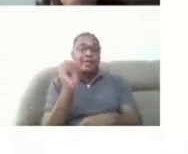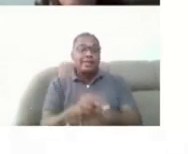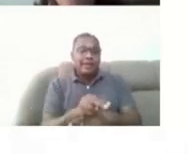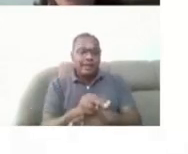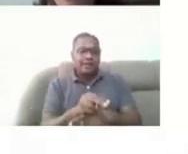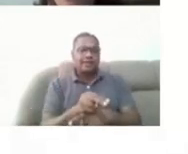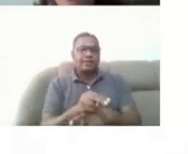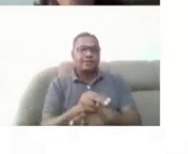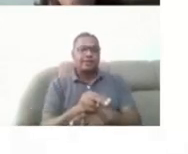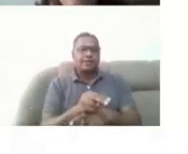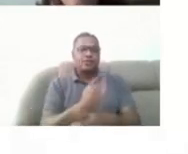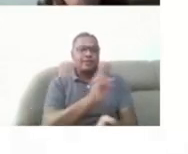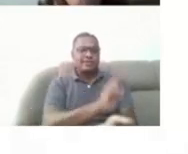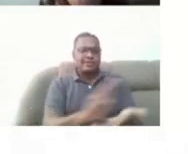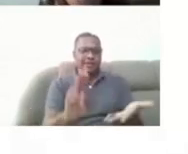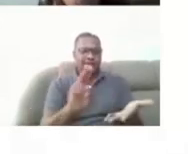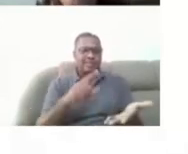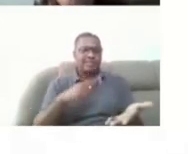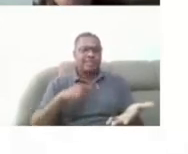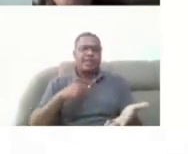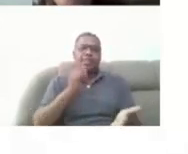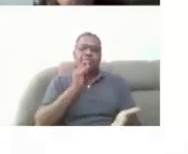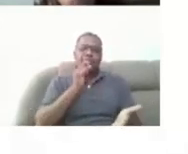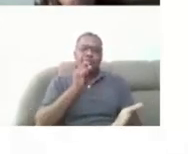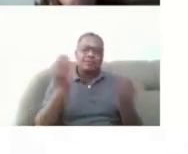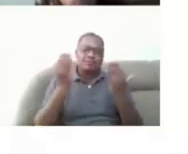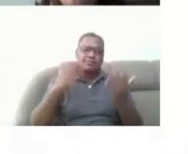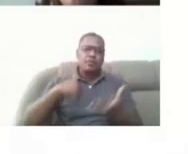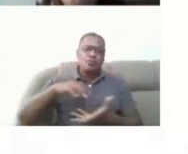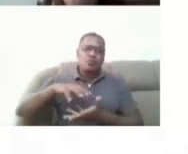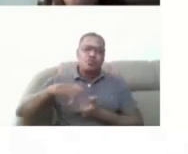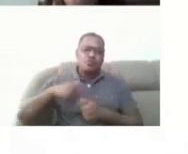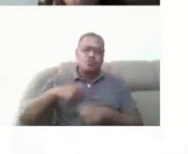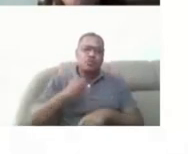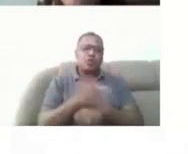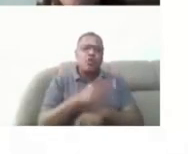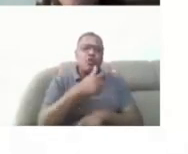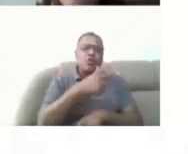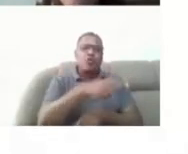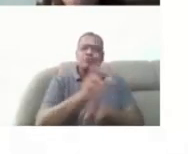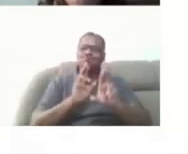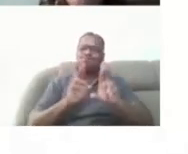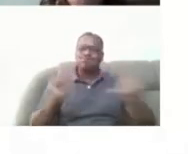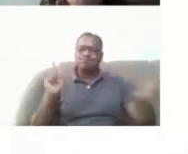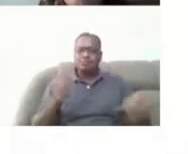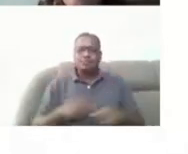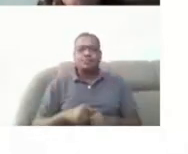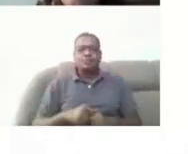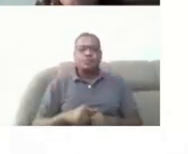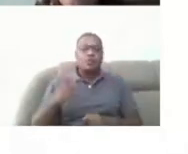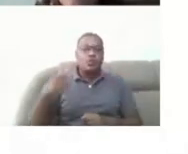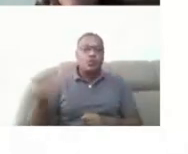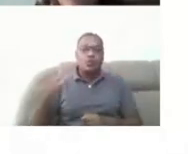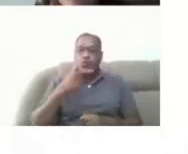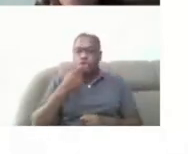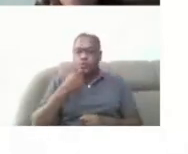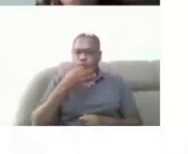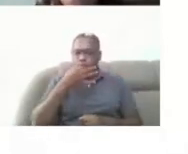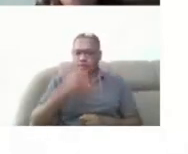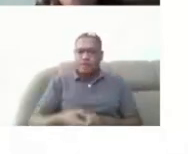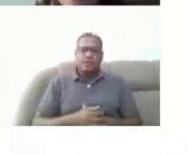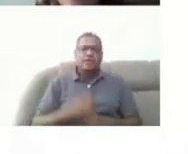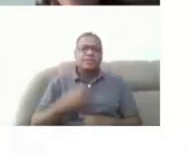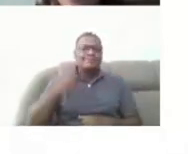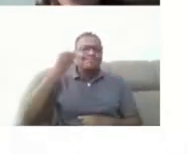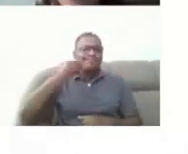e entro em outro, né? Outra fala que chama atenção nesse vídeo é do estudante Marco Antônio. A experiência na universidade pode